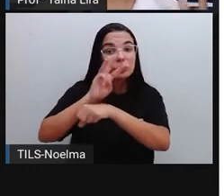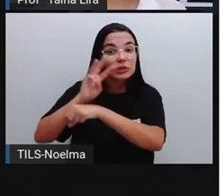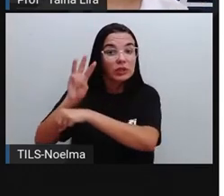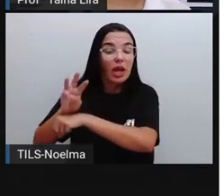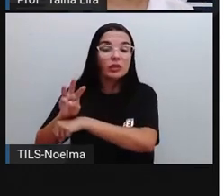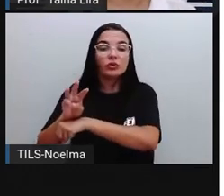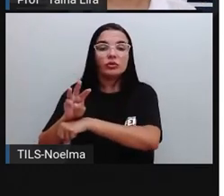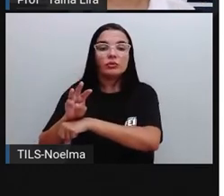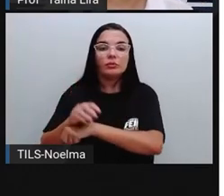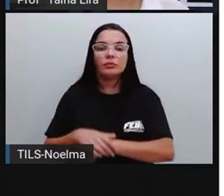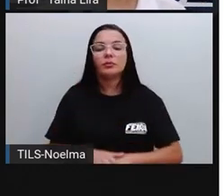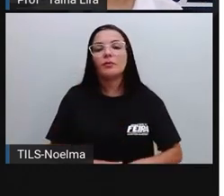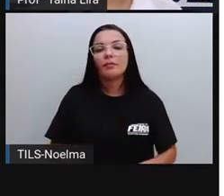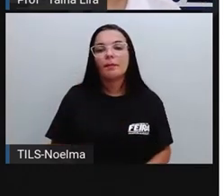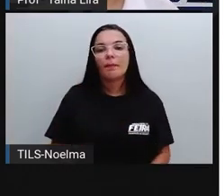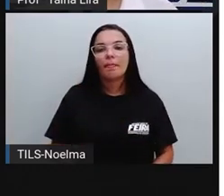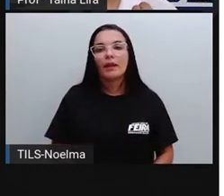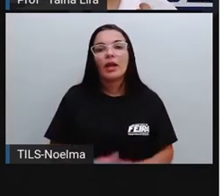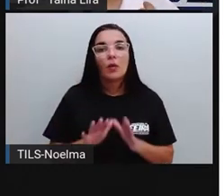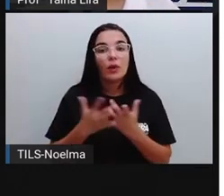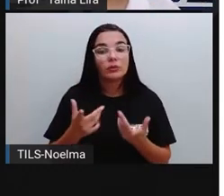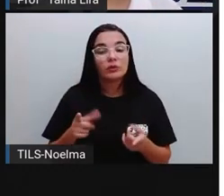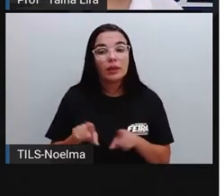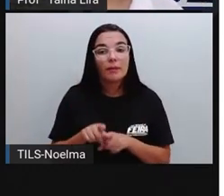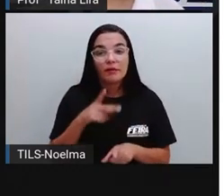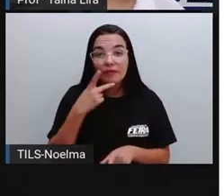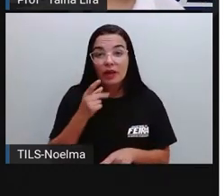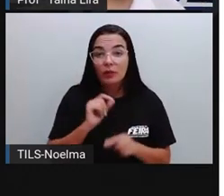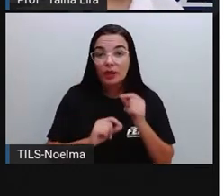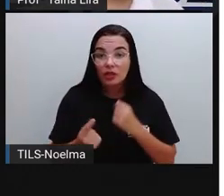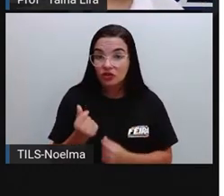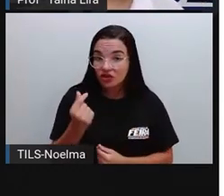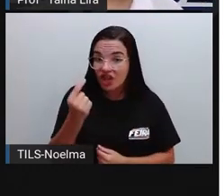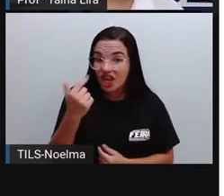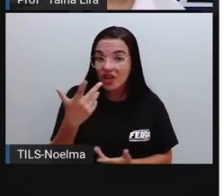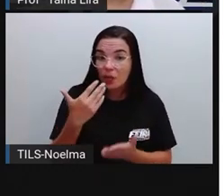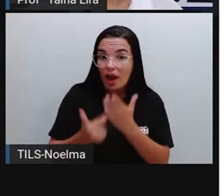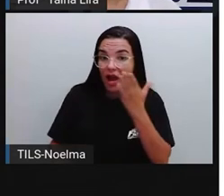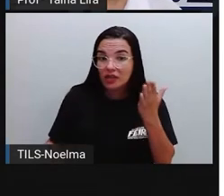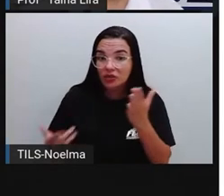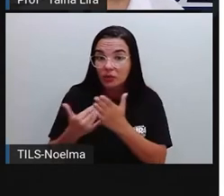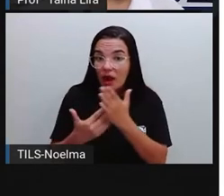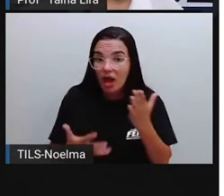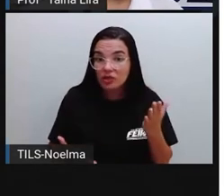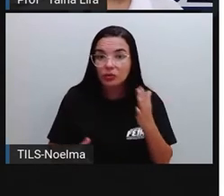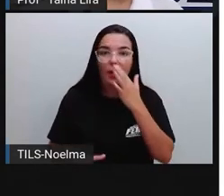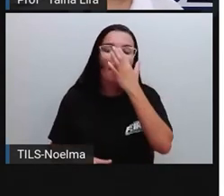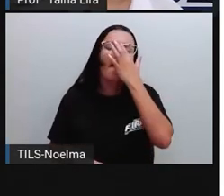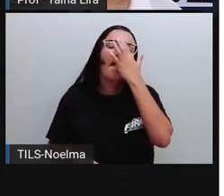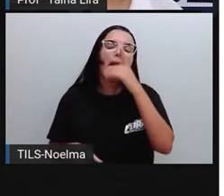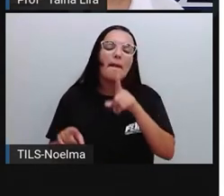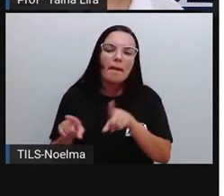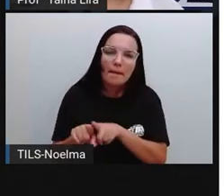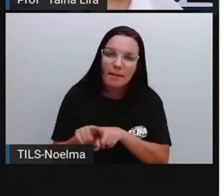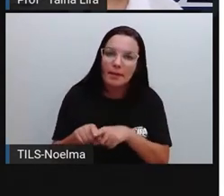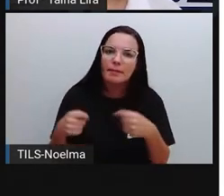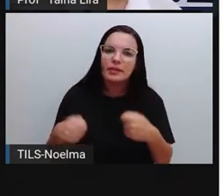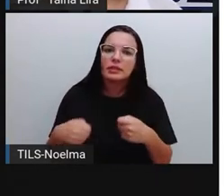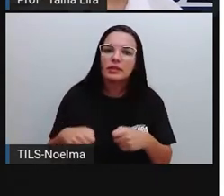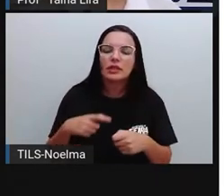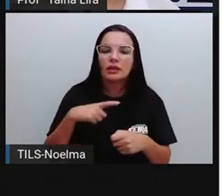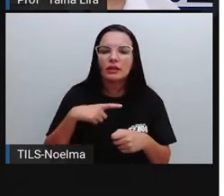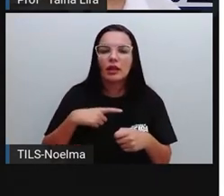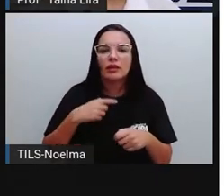Quando a gente fala de recurso, fica também ali no portal da transparência, tá? E na Câmara aqui também a gente consegue